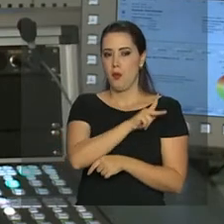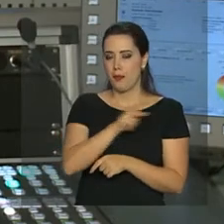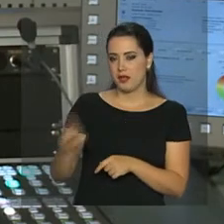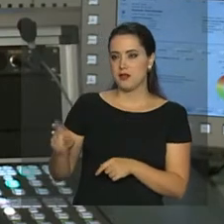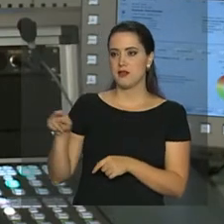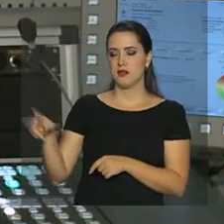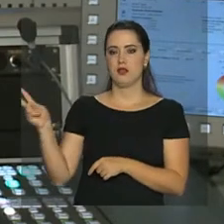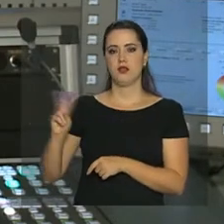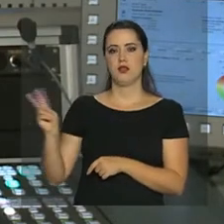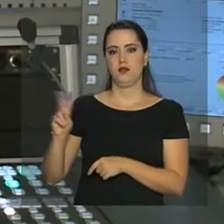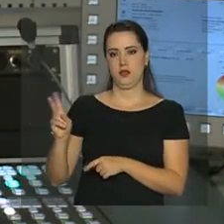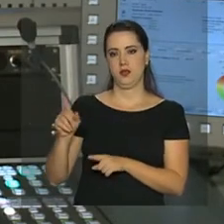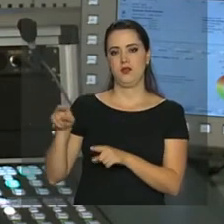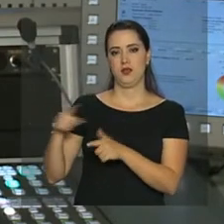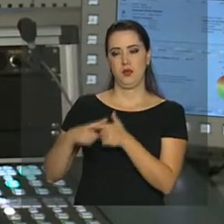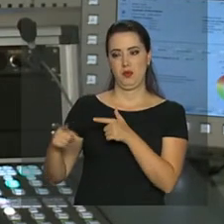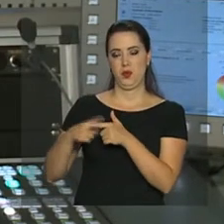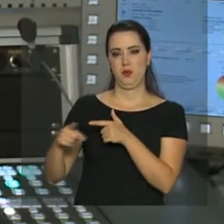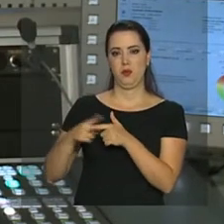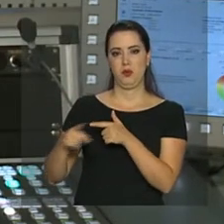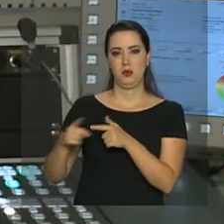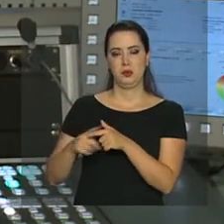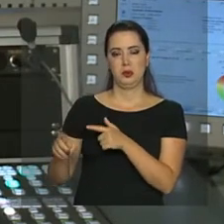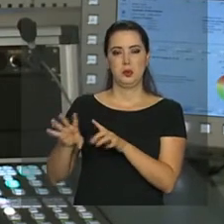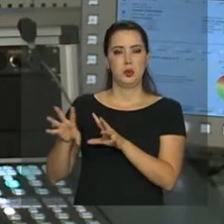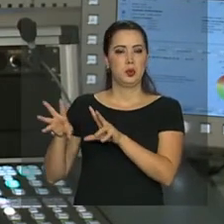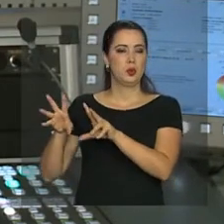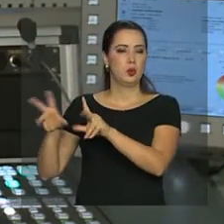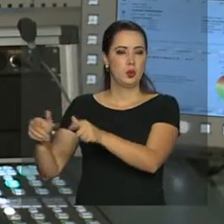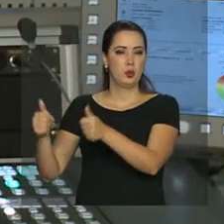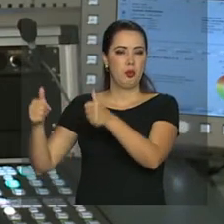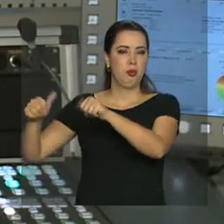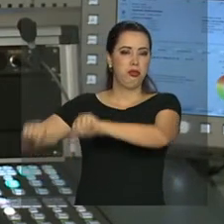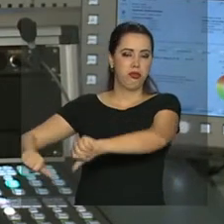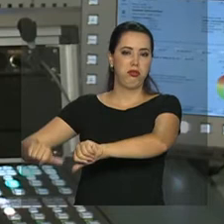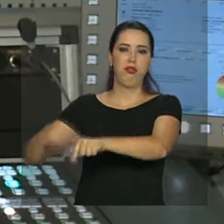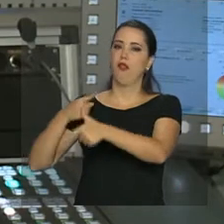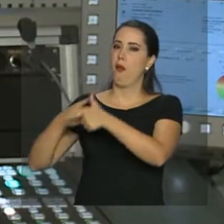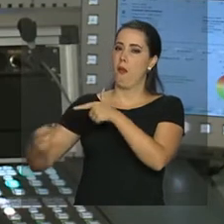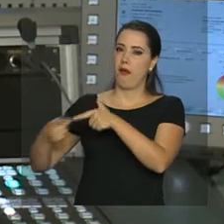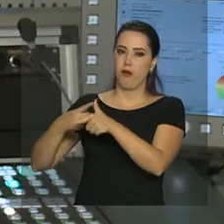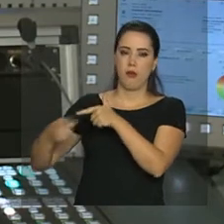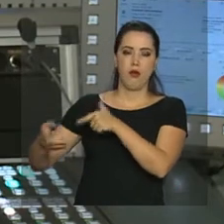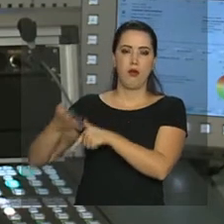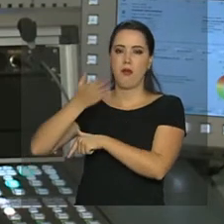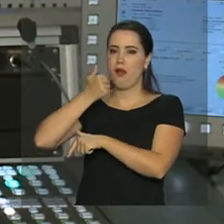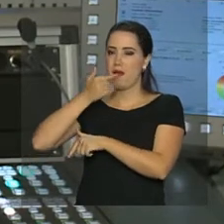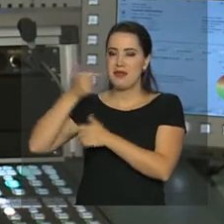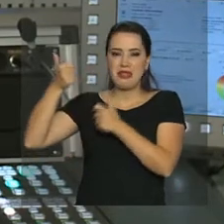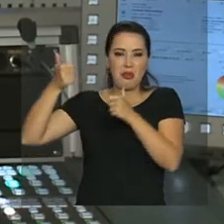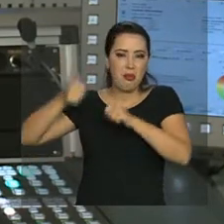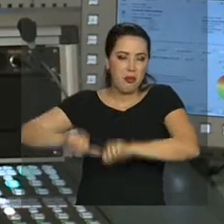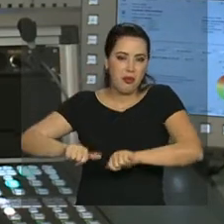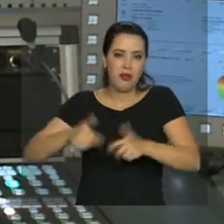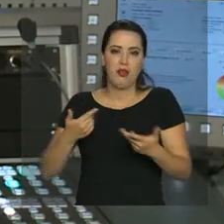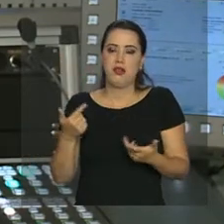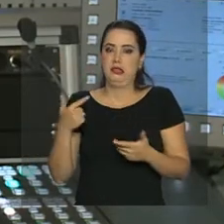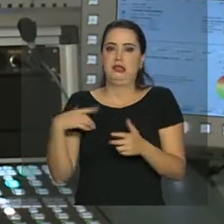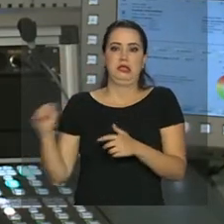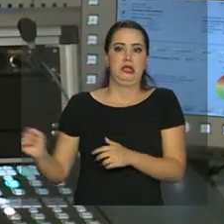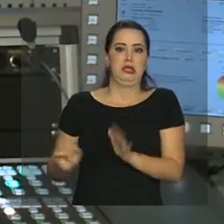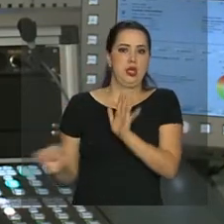onde prevalece o colapso nos serviços públicos, uma crise no abastecimento de alimentos e uma